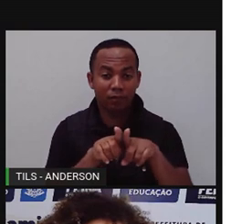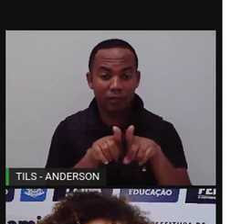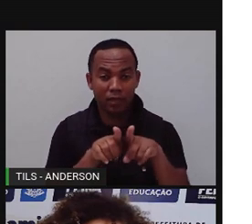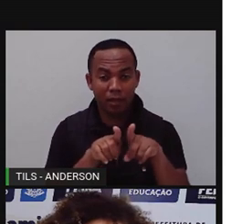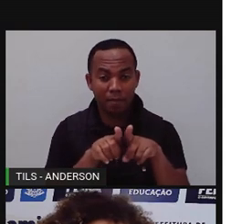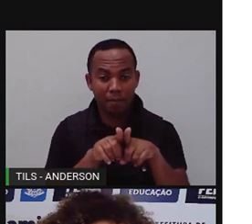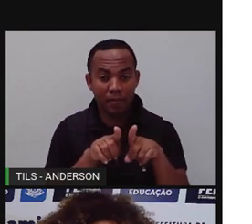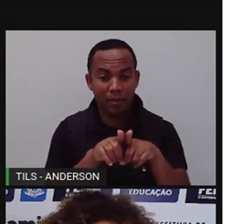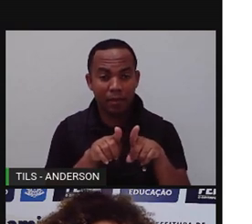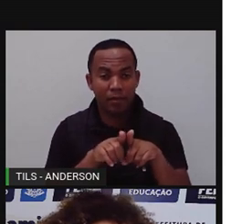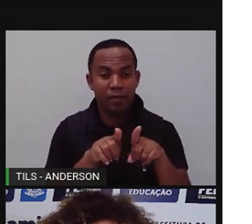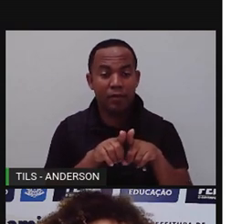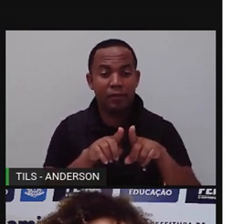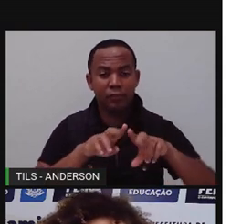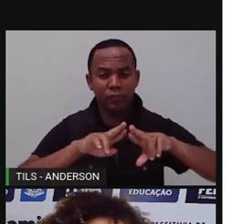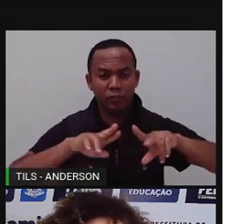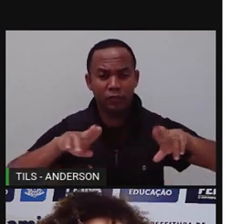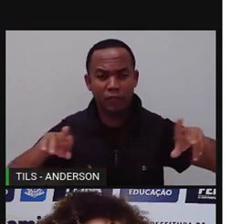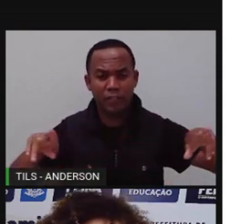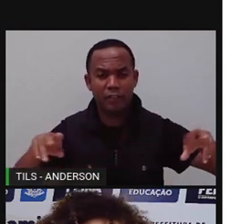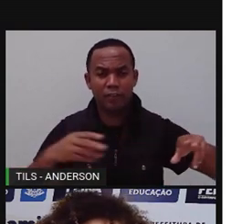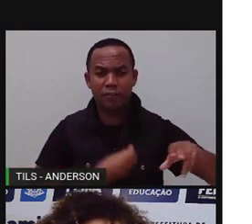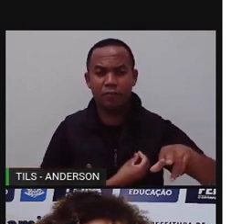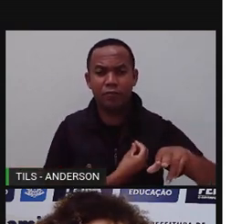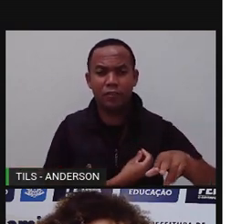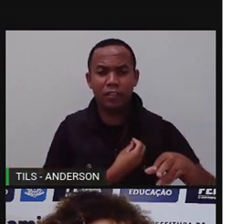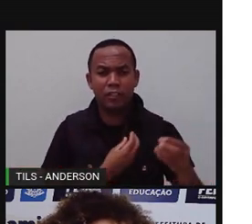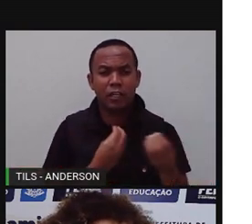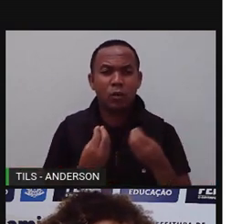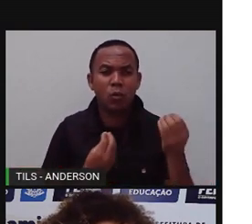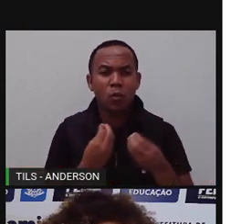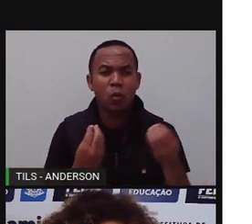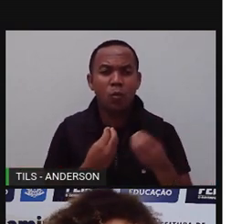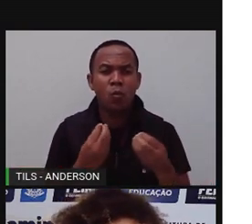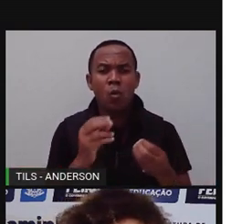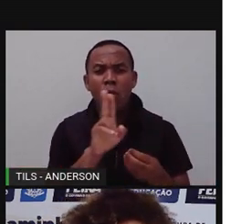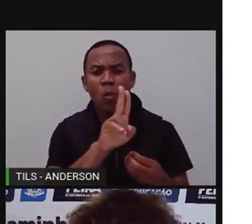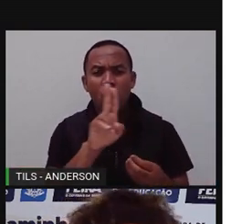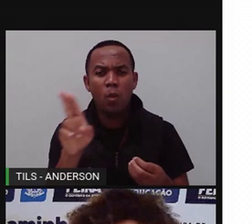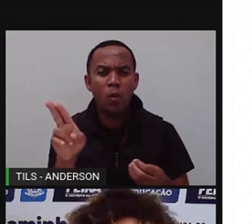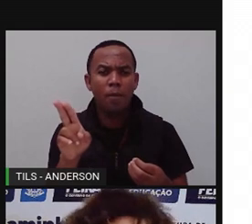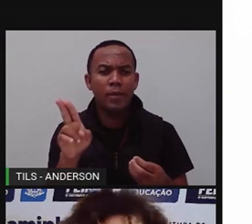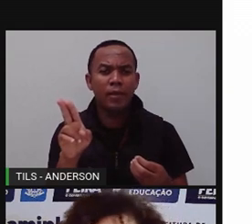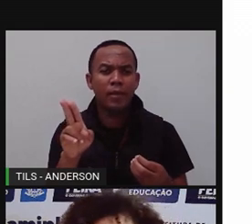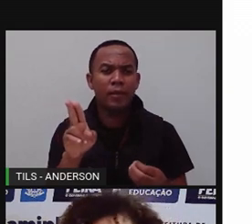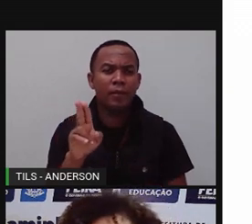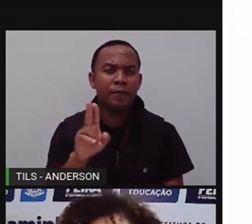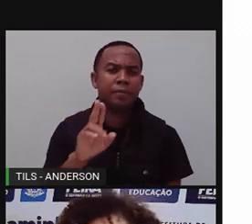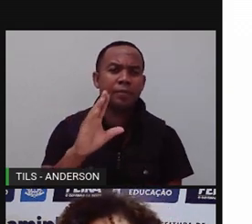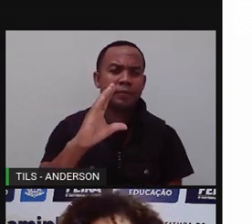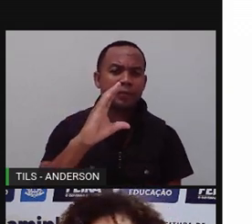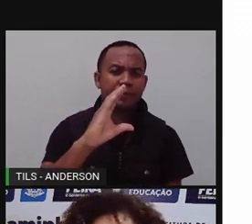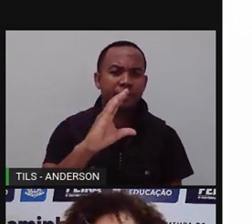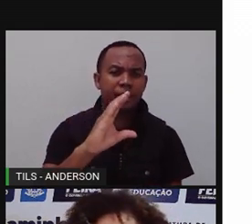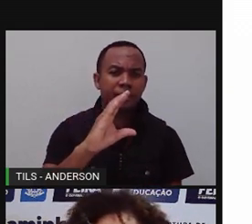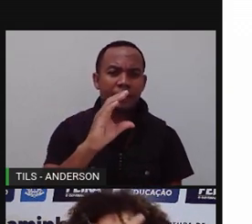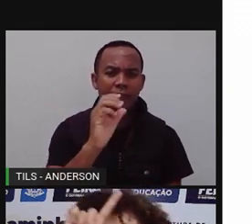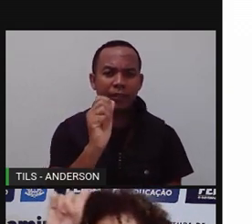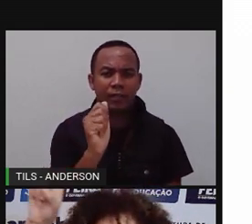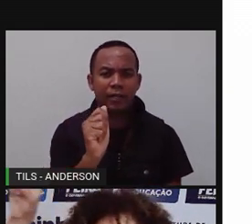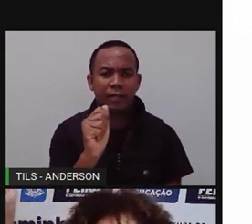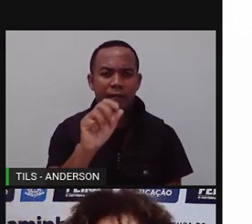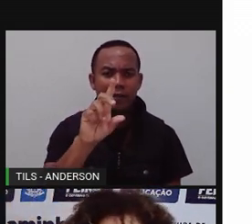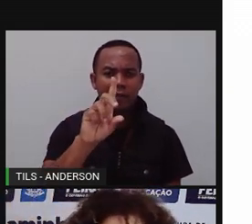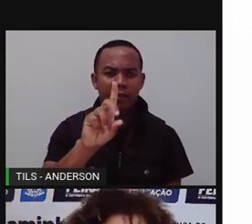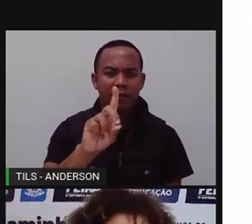relação entre seres vivos, em que um se alimenta do outro, é chamada de cadeia alimentar. Como assim cadeia alimentar? Porque ela,